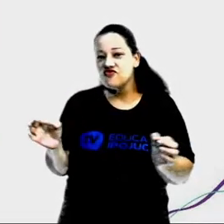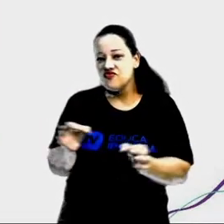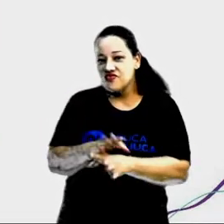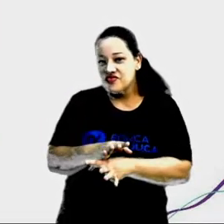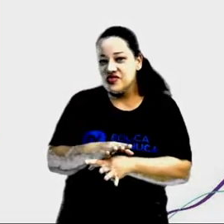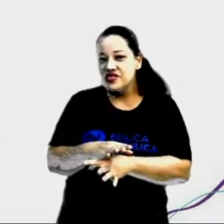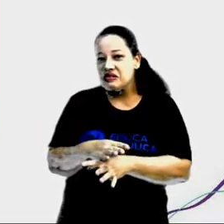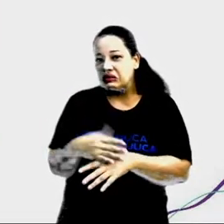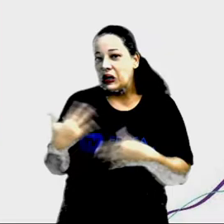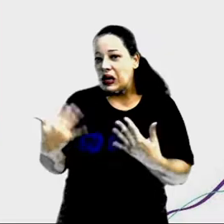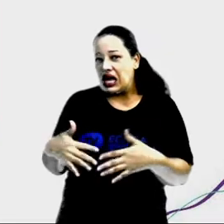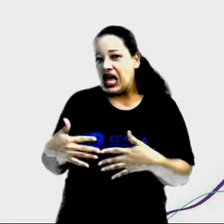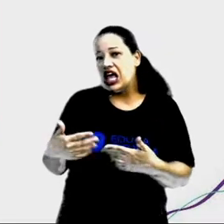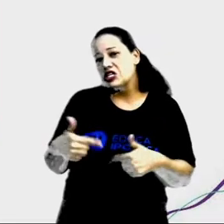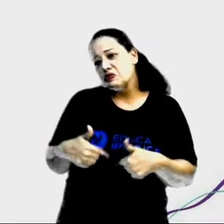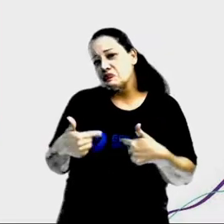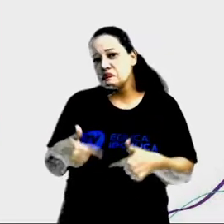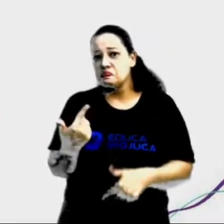sorte.